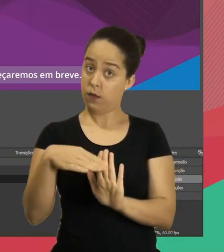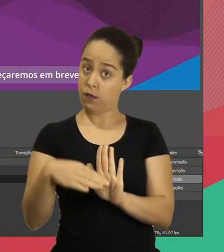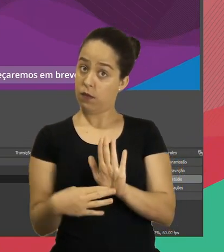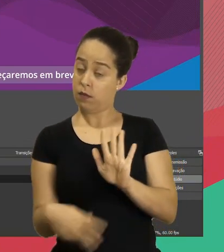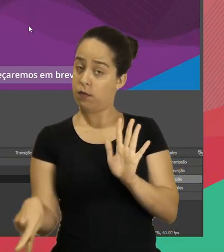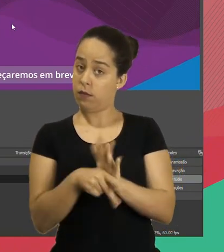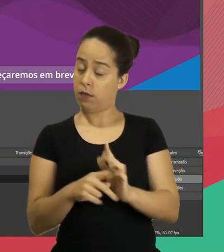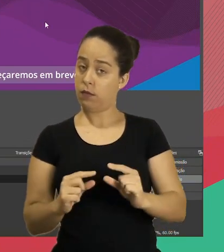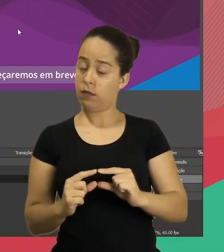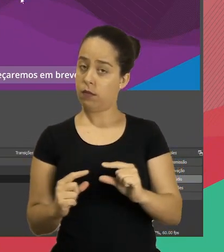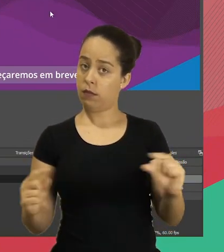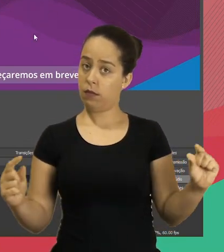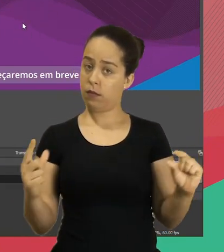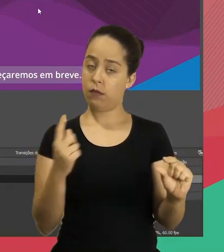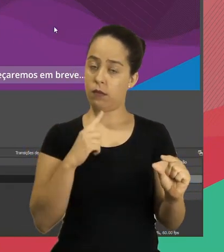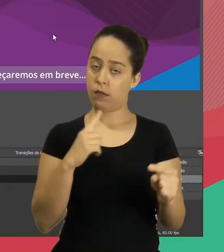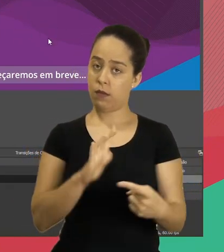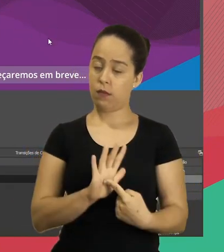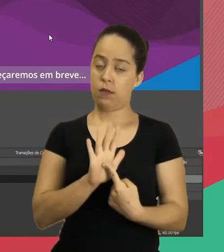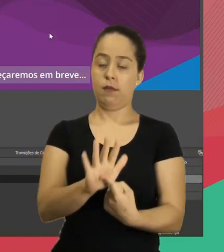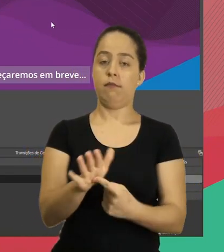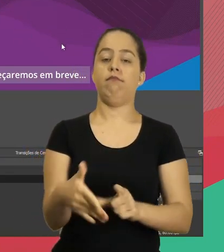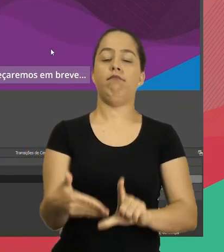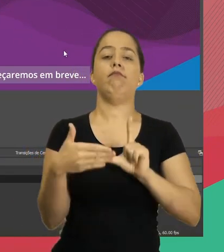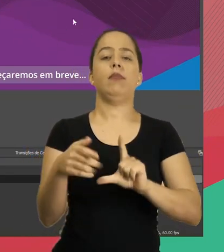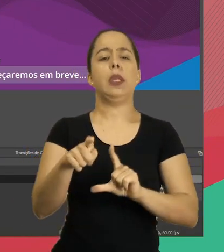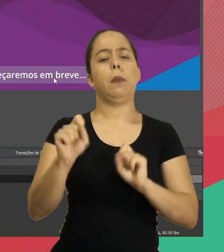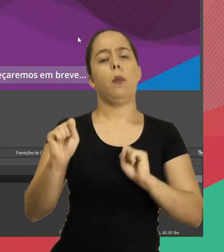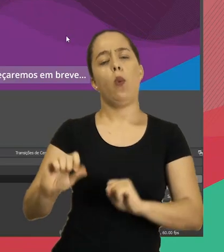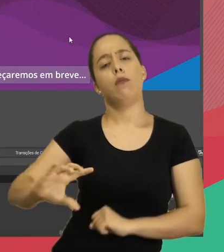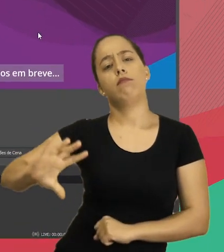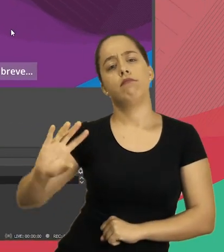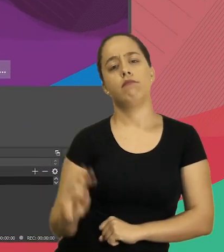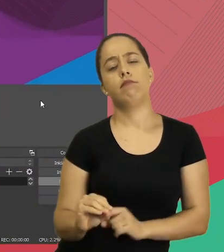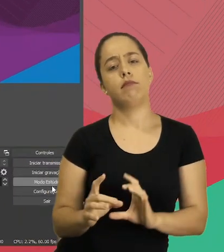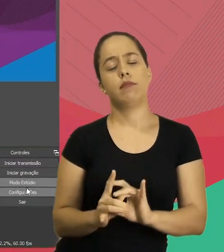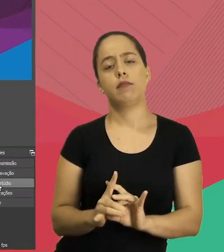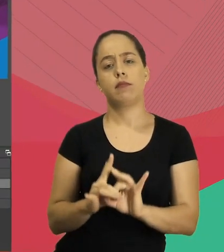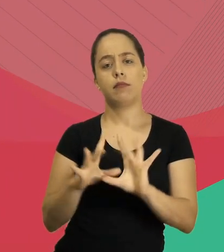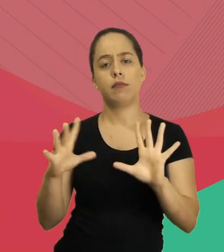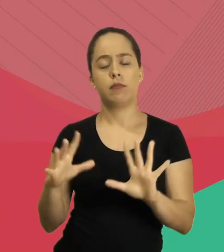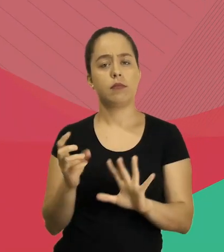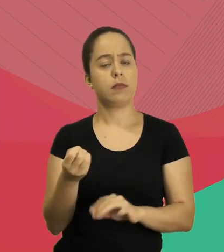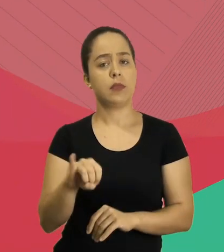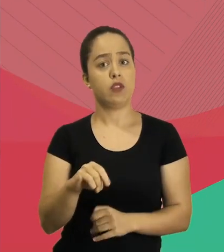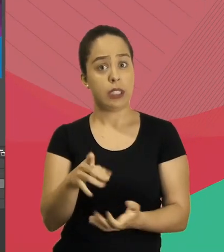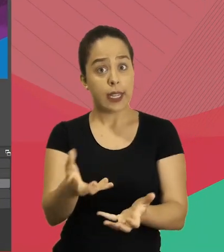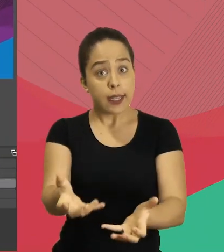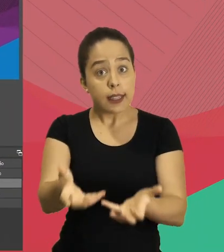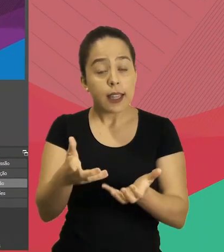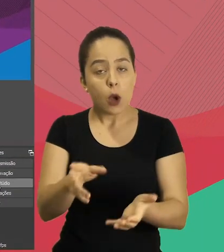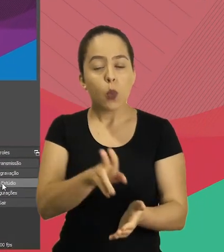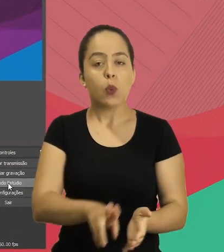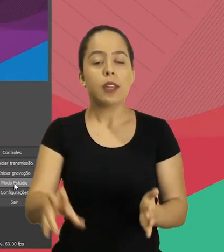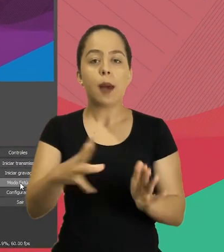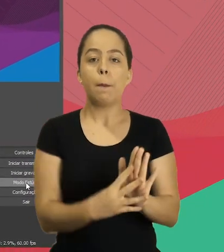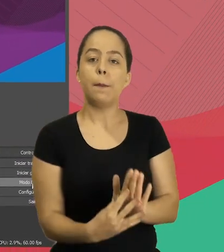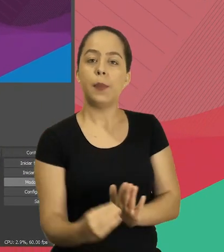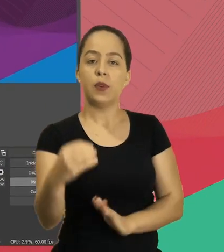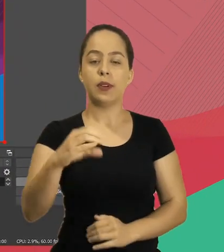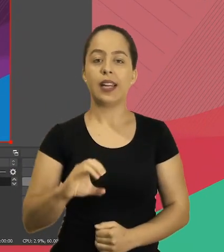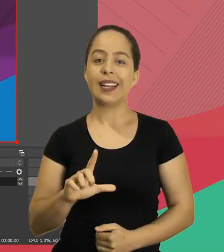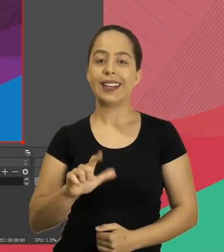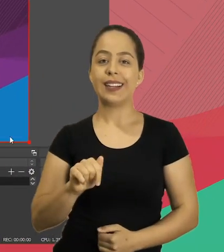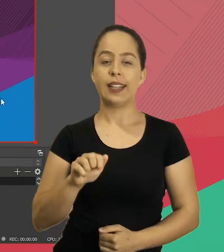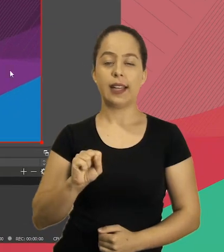é a janela do programa, que é o que está sendo exibido na transmissão. Você pode desativar isso aqui, se você quiser o modo